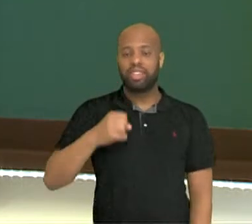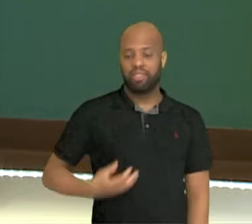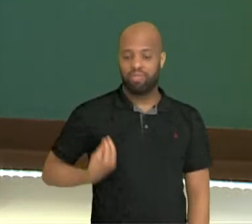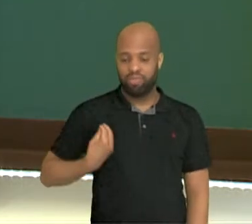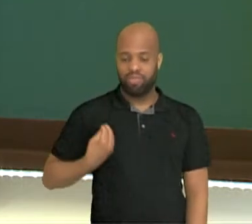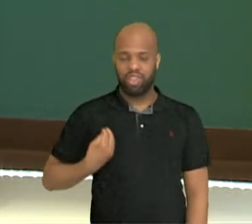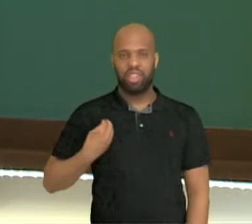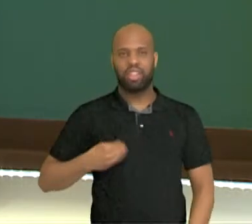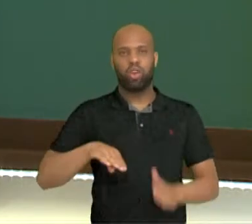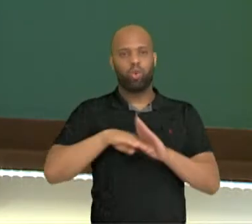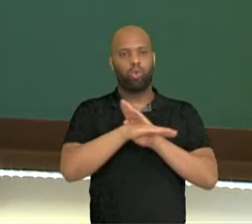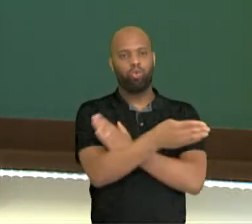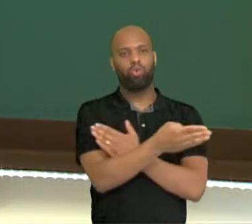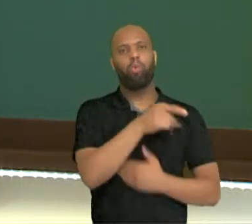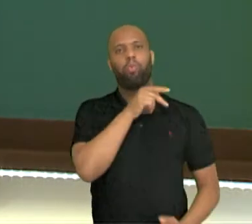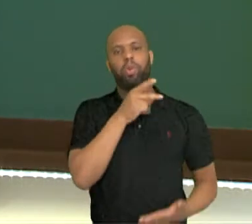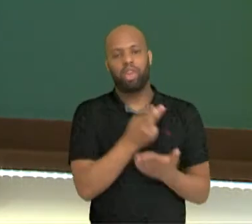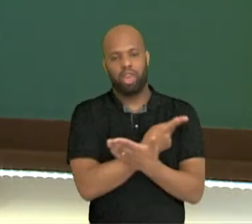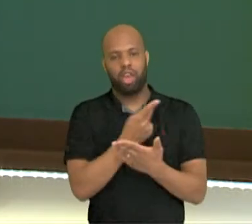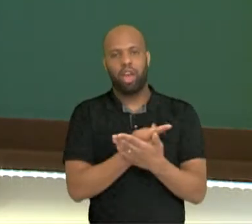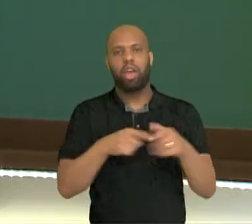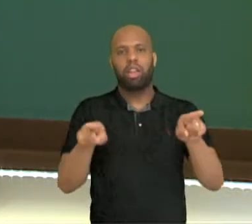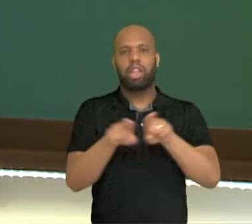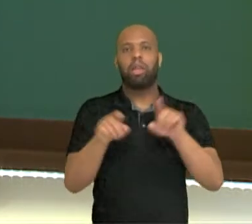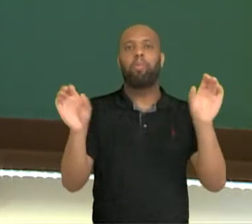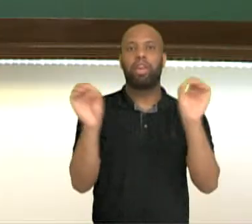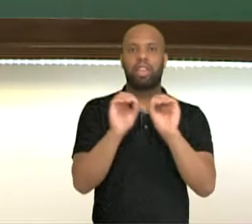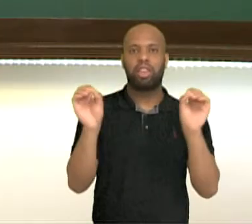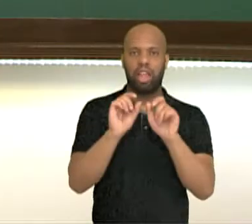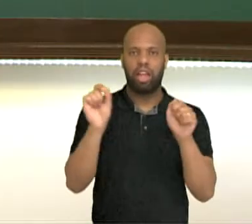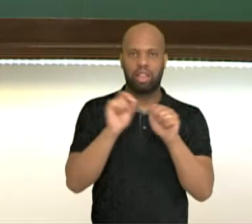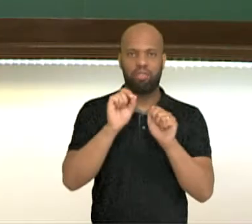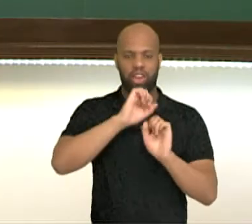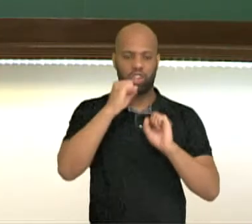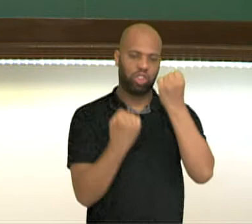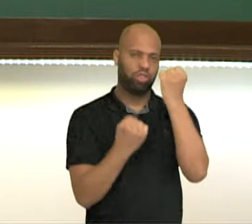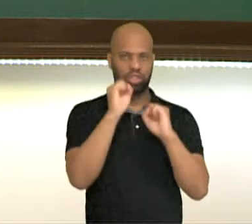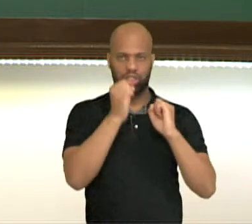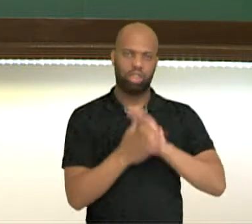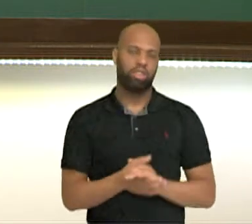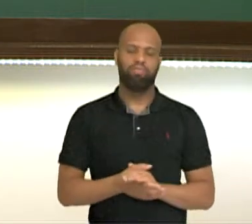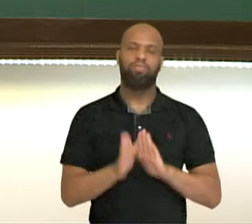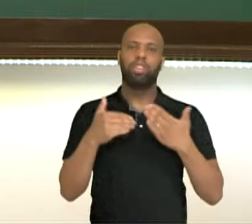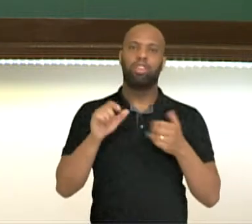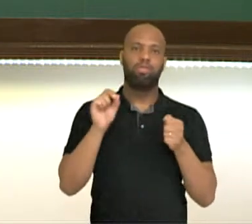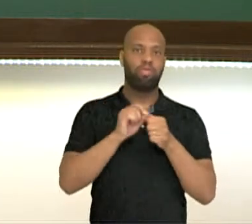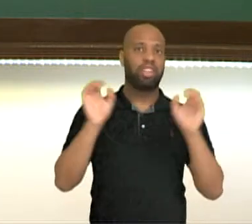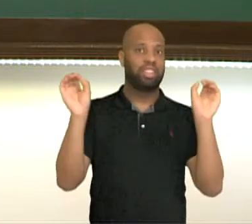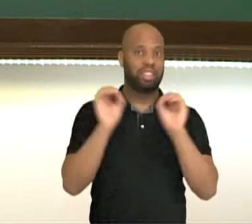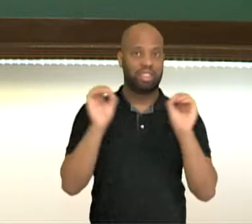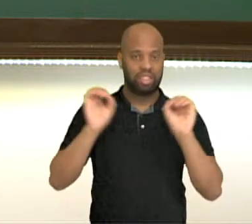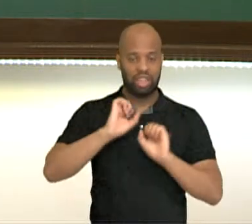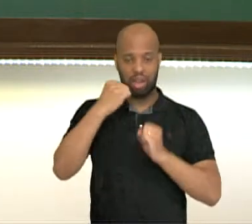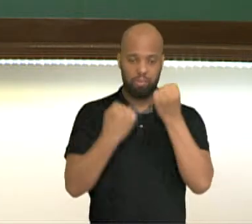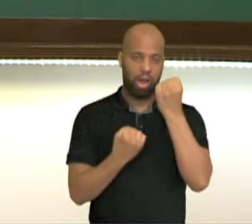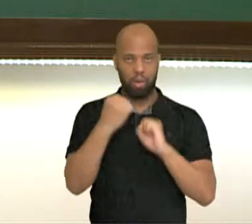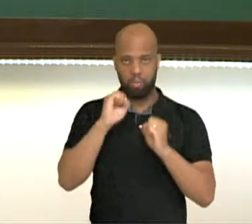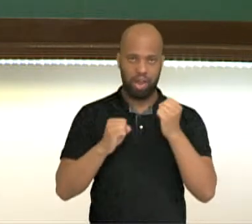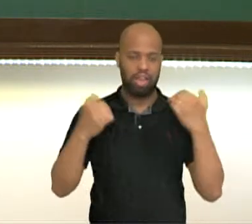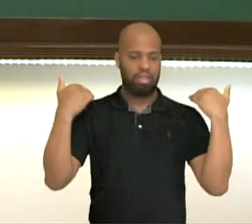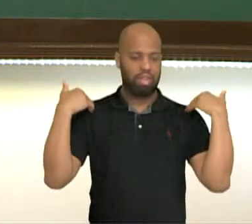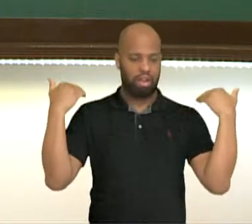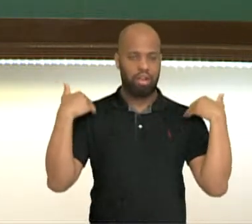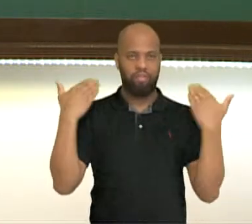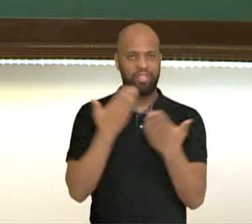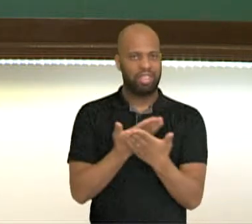e nenhuma prática de exercício físico. Ou seja, você não faz exercício físico, não participa das aulas de